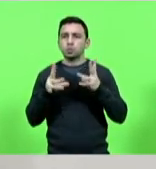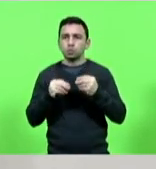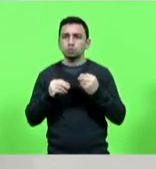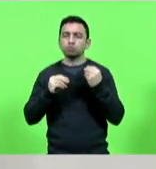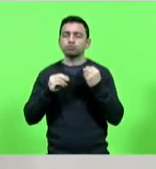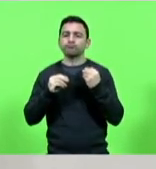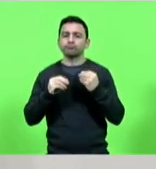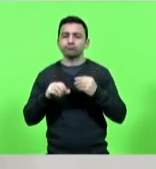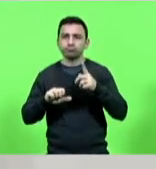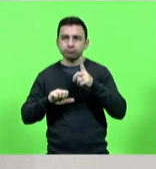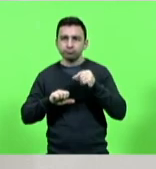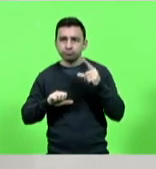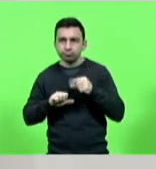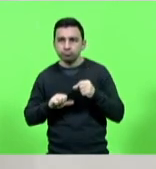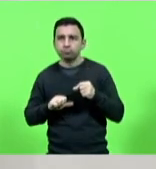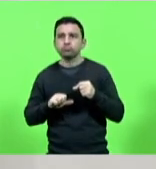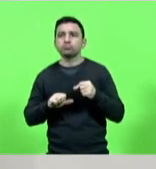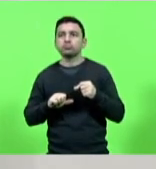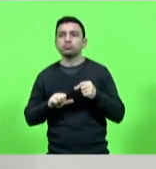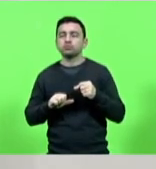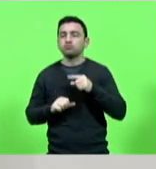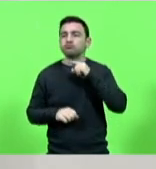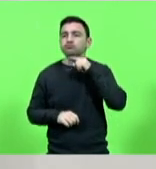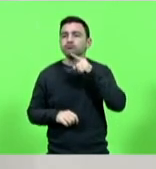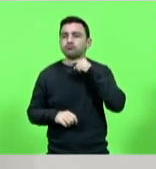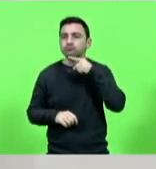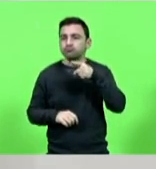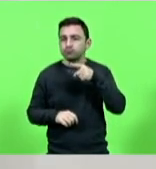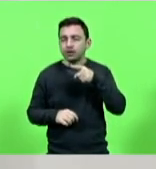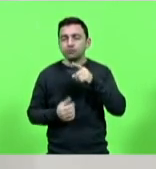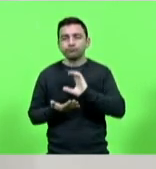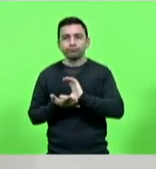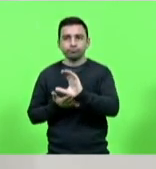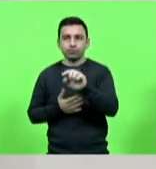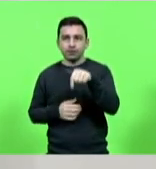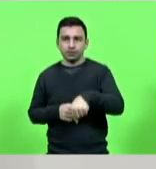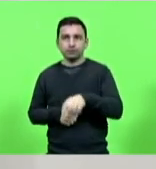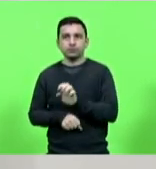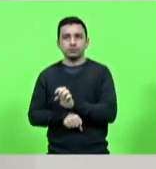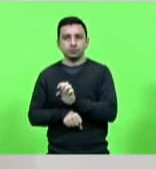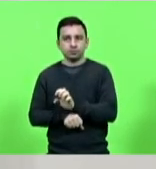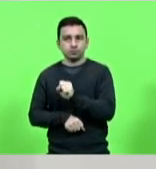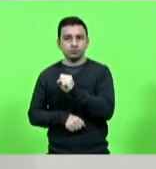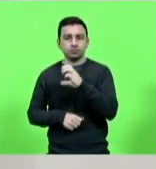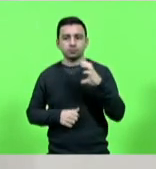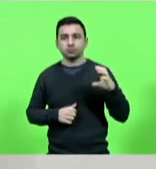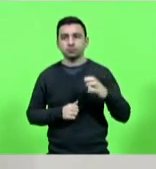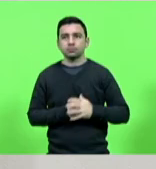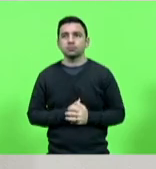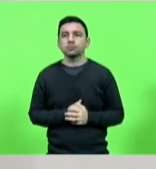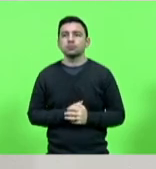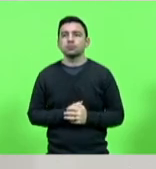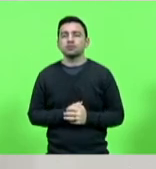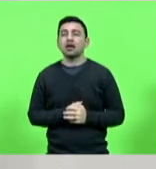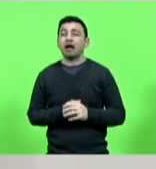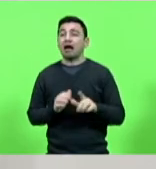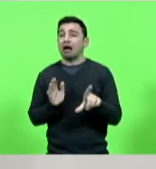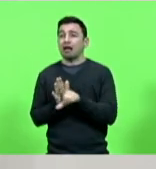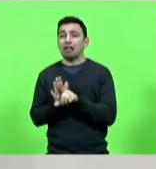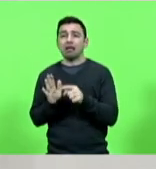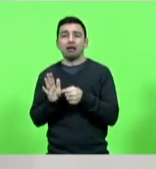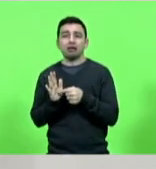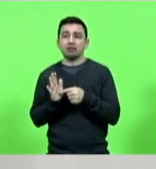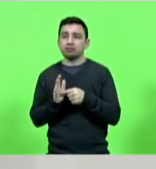ou investir no Estado se não é permitido por uma lei que, no meu modo de ver, não é